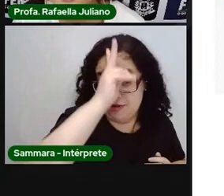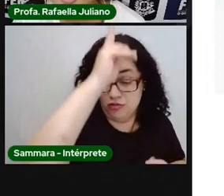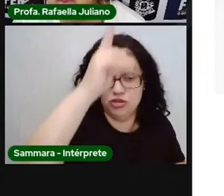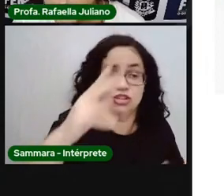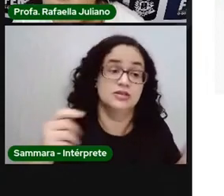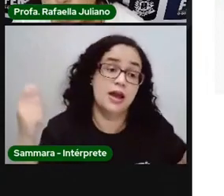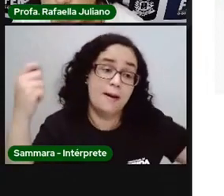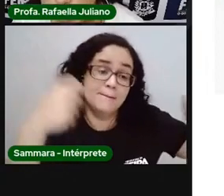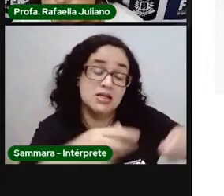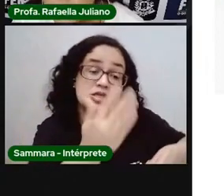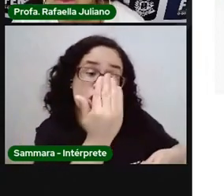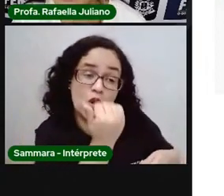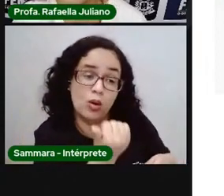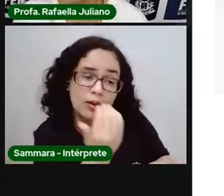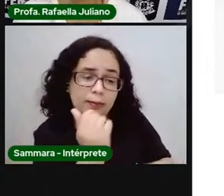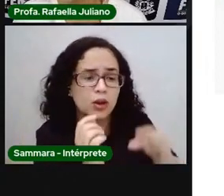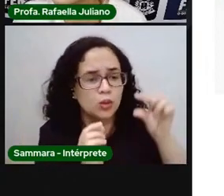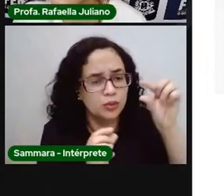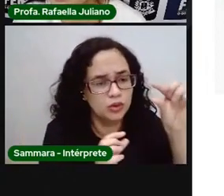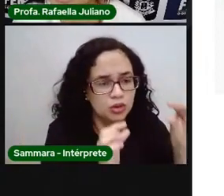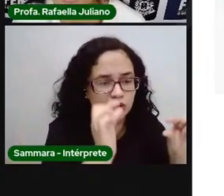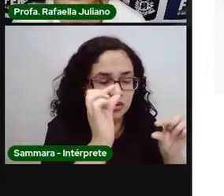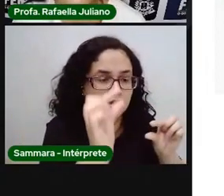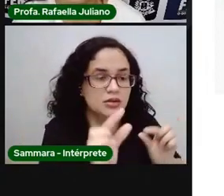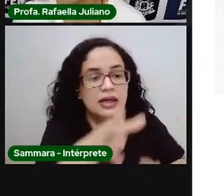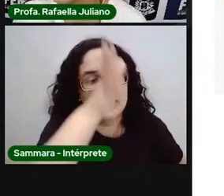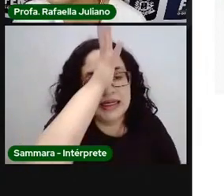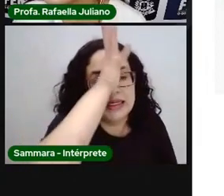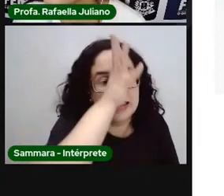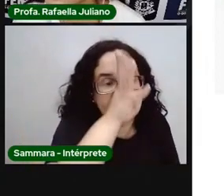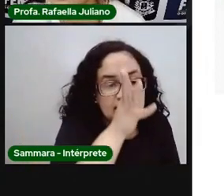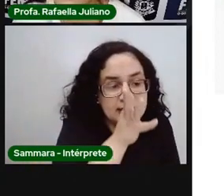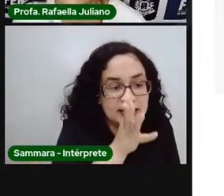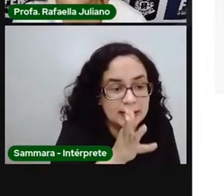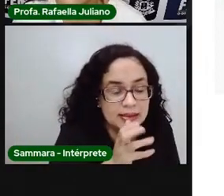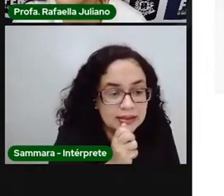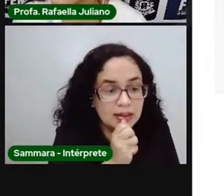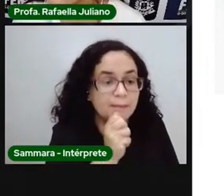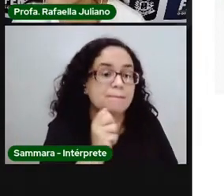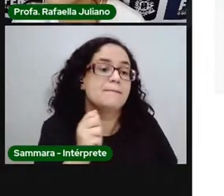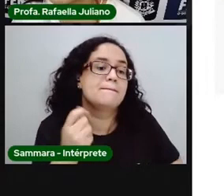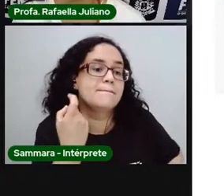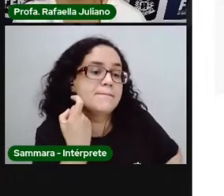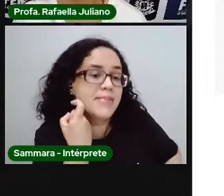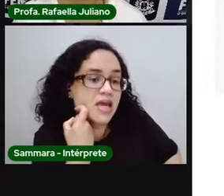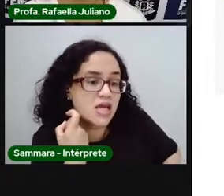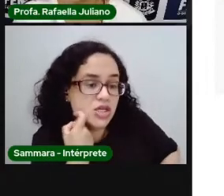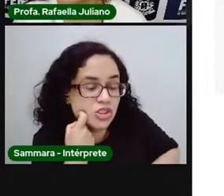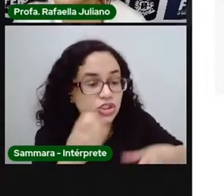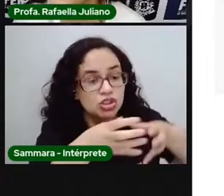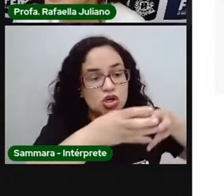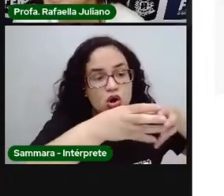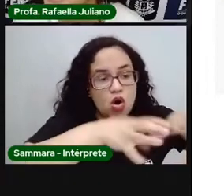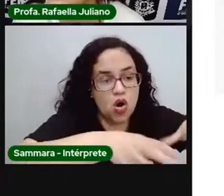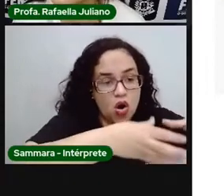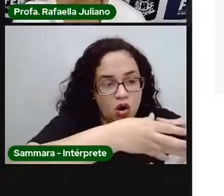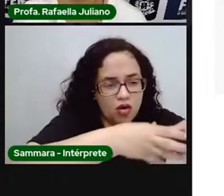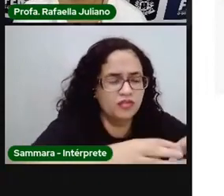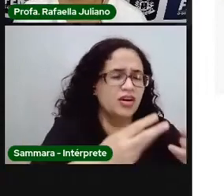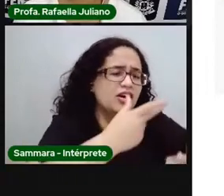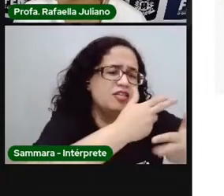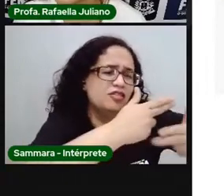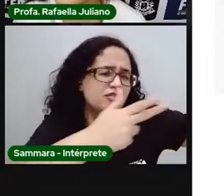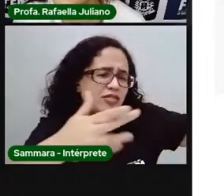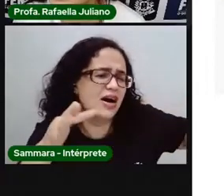um pouco de tudo. frango, peixe, ovos, muitas frutas,